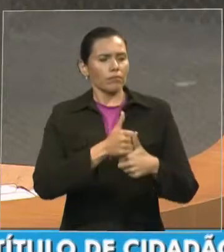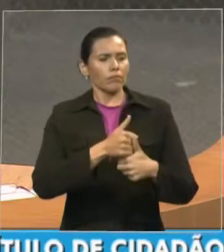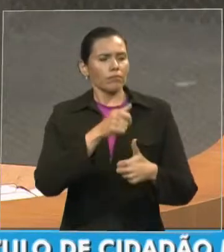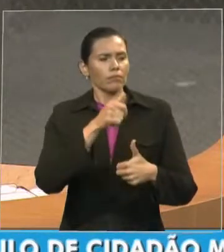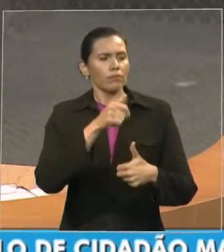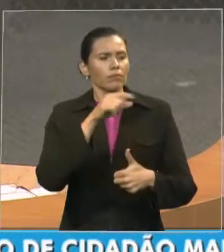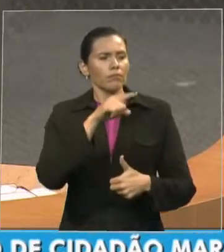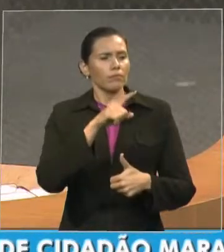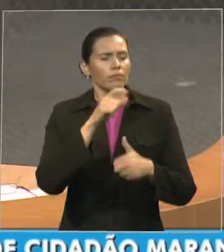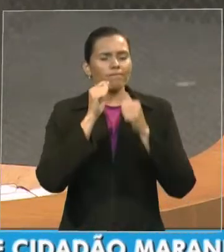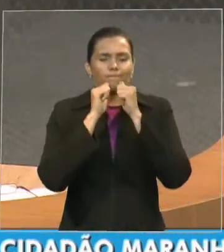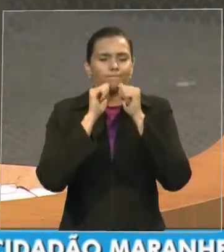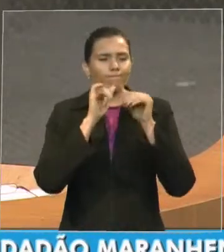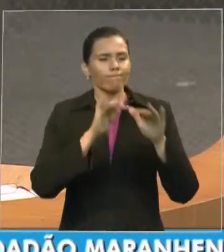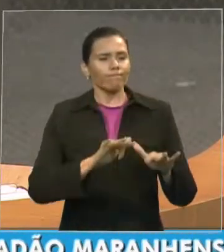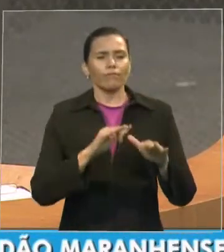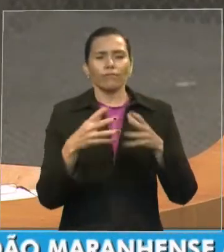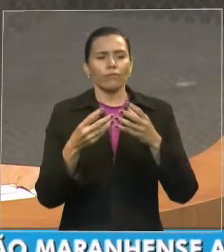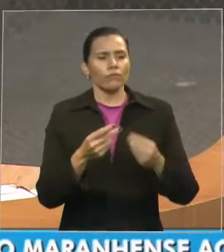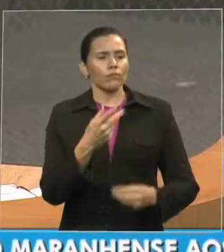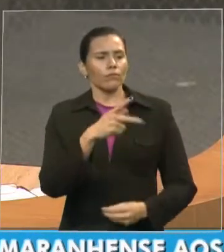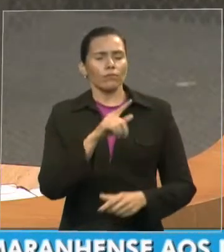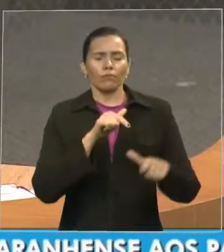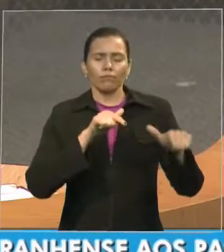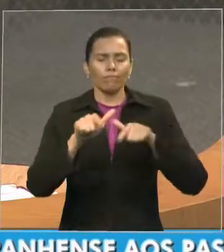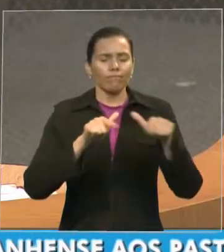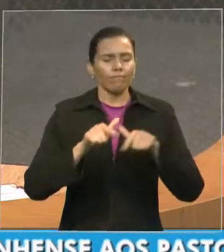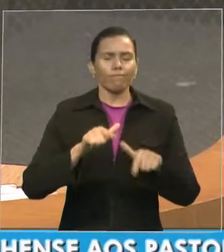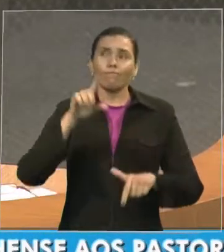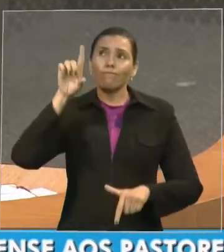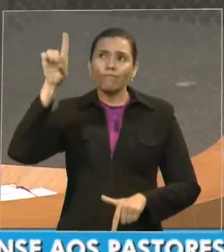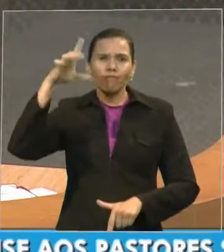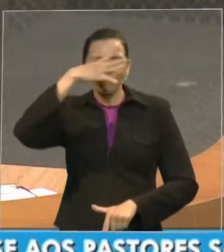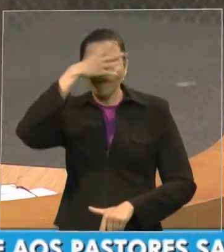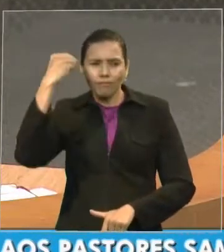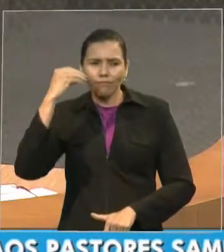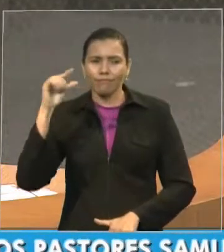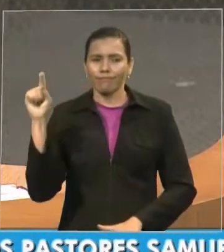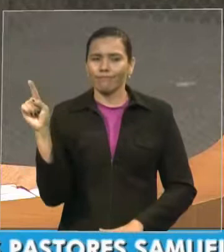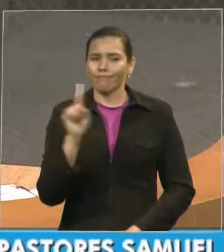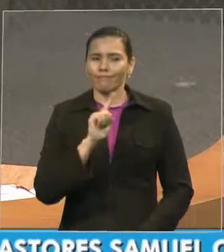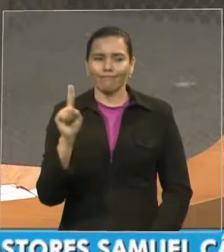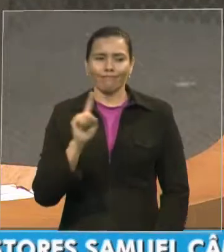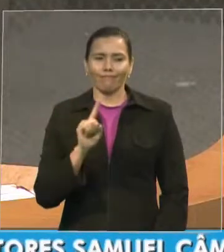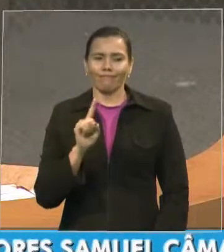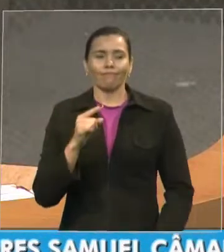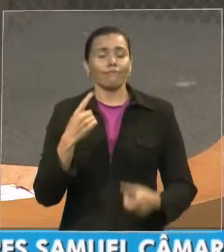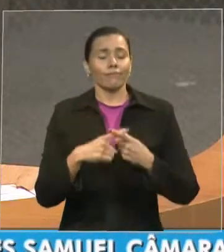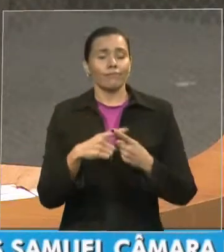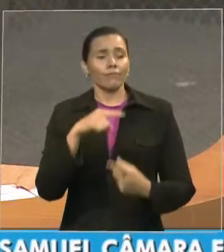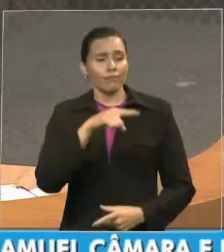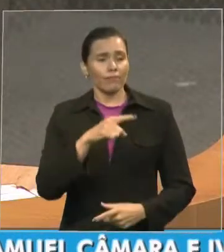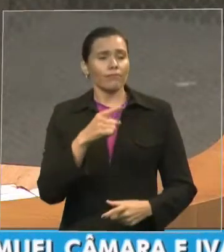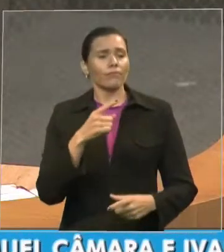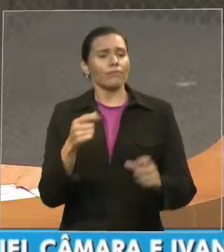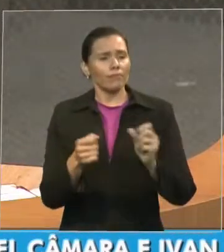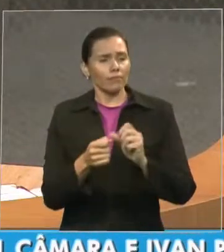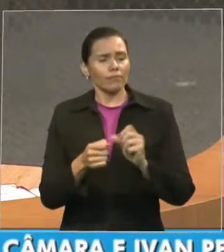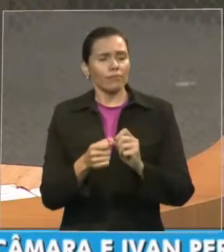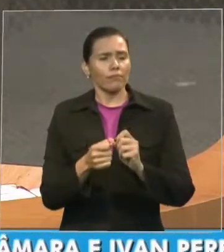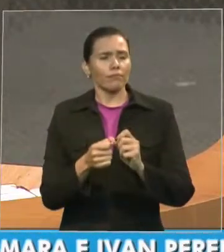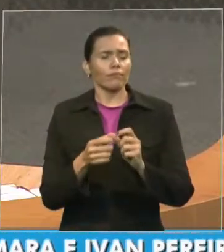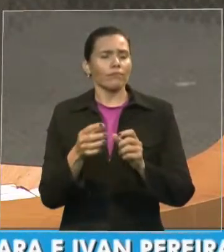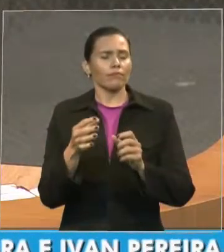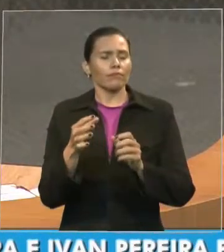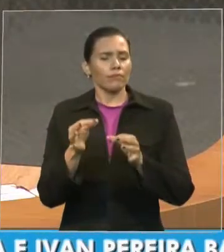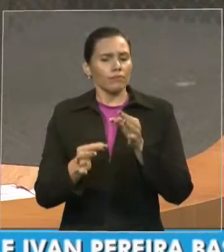não esquecerá disso. Porque a senhora não está fazendo só isso para dois homens. Mas para Deus